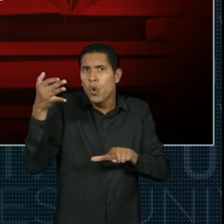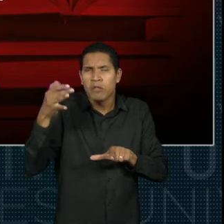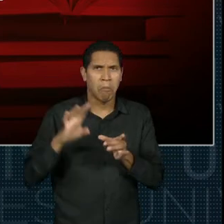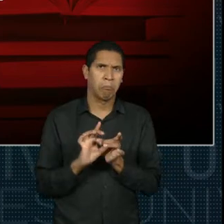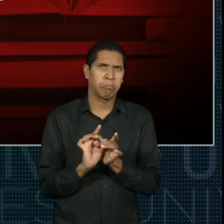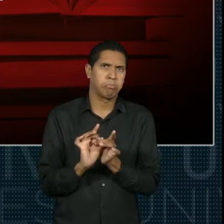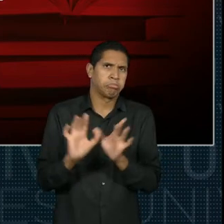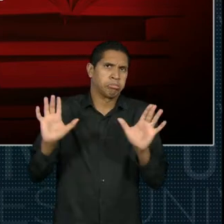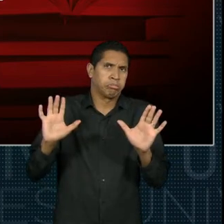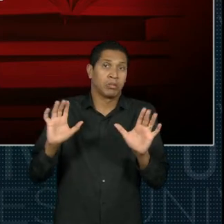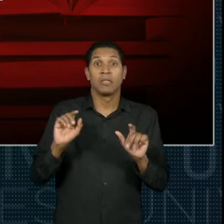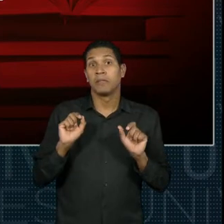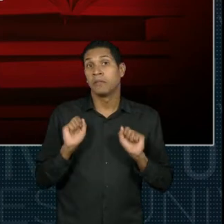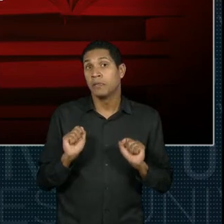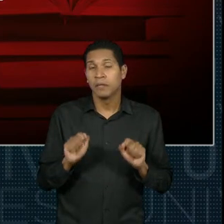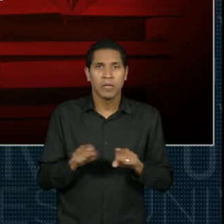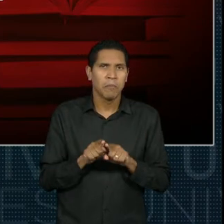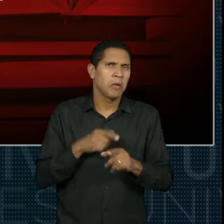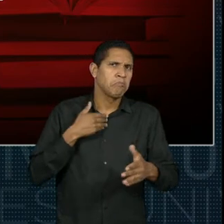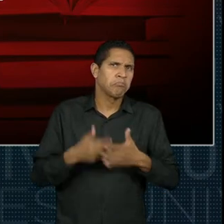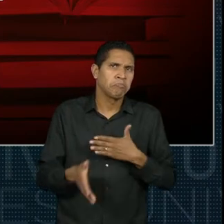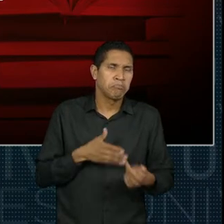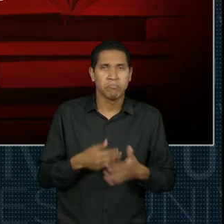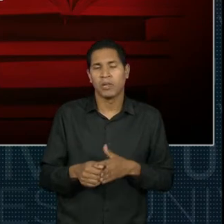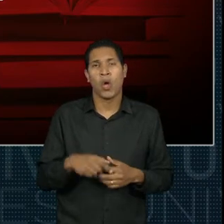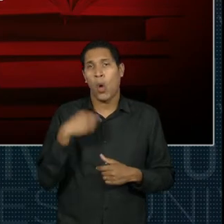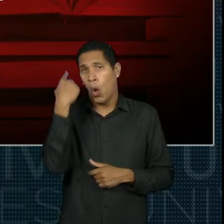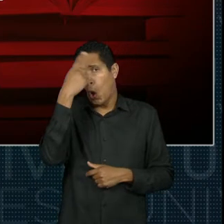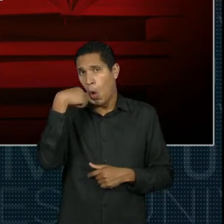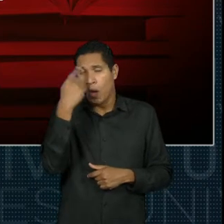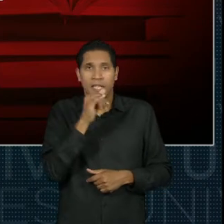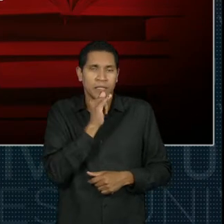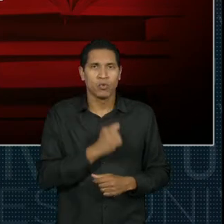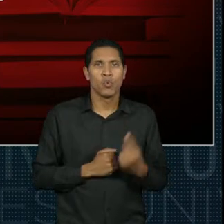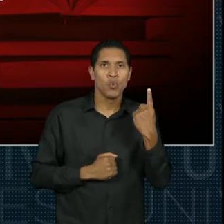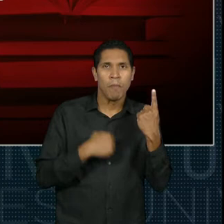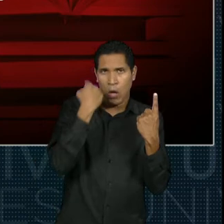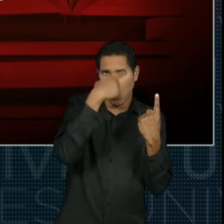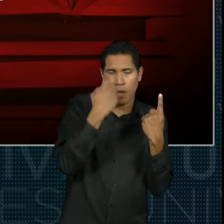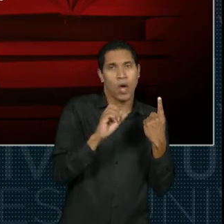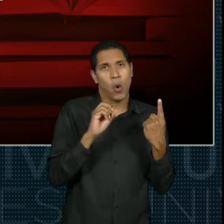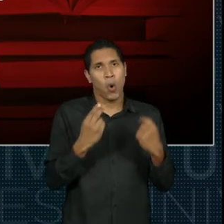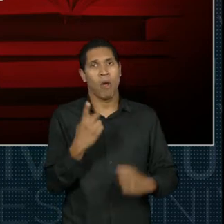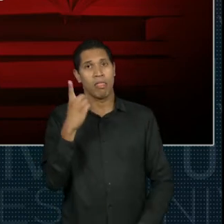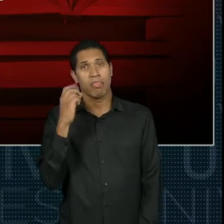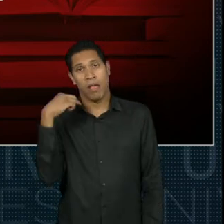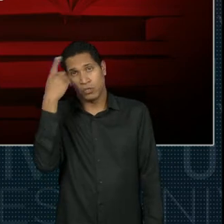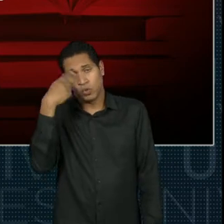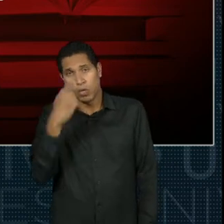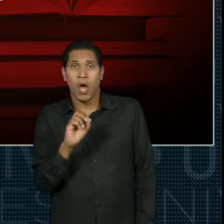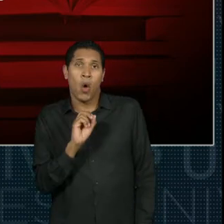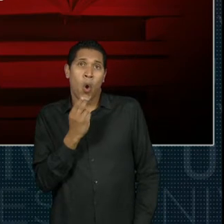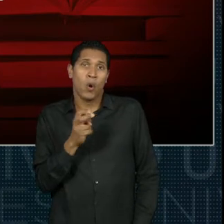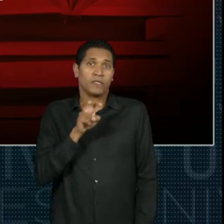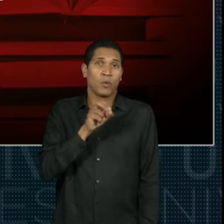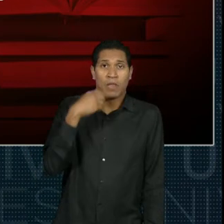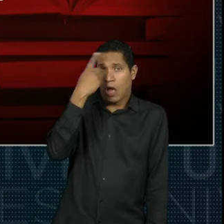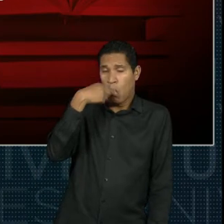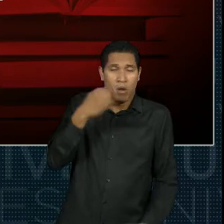Isso significa que o aluno pode realizar um curso de uma hora ou de dez horas ou cinquenta horas.